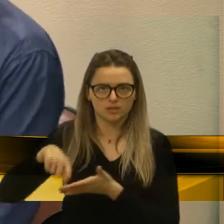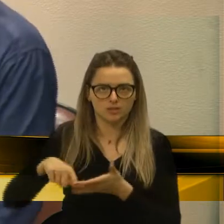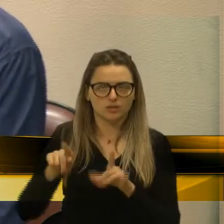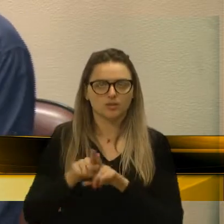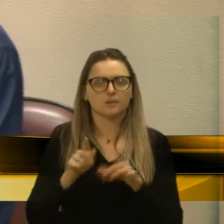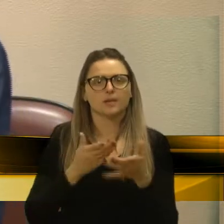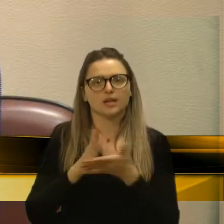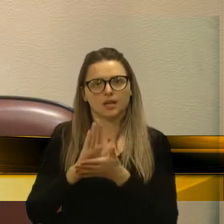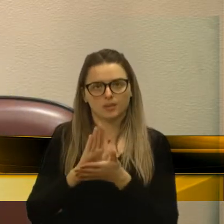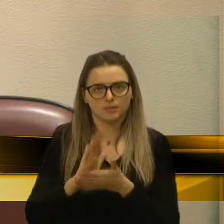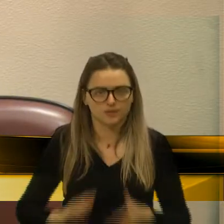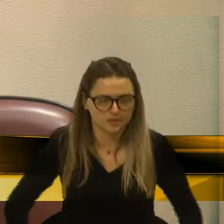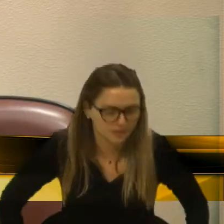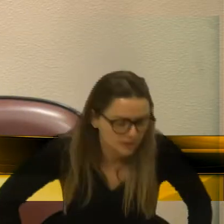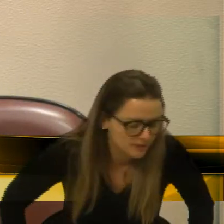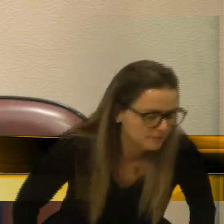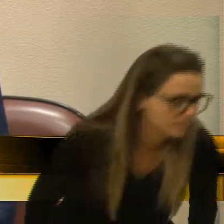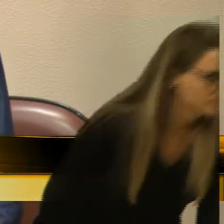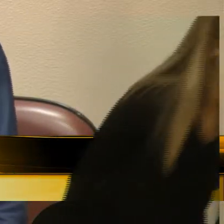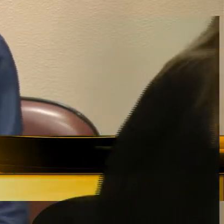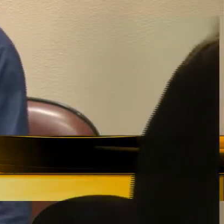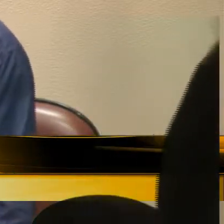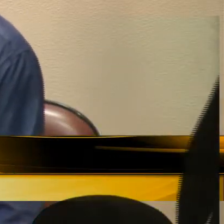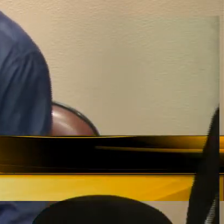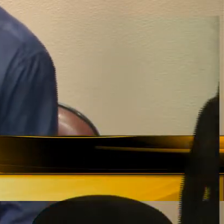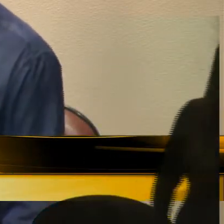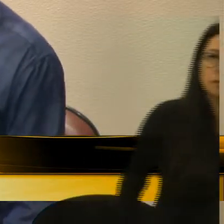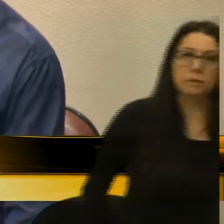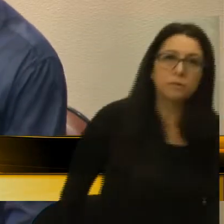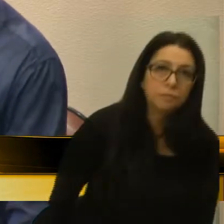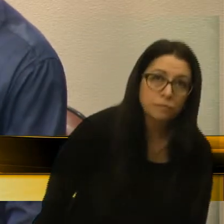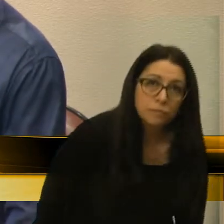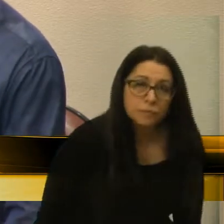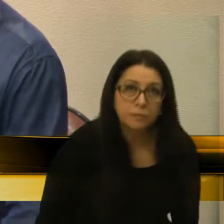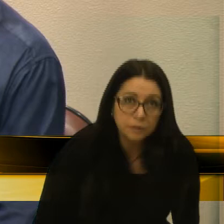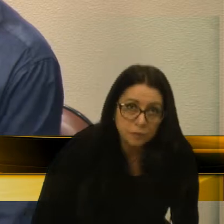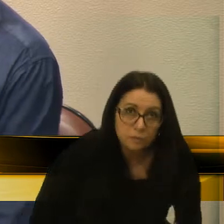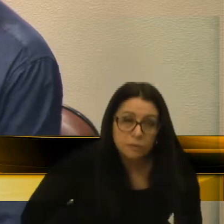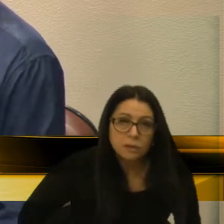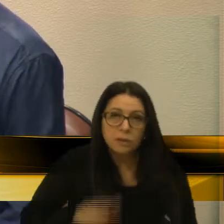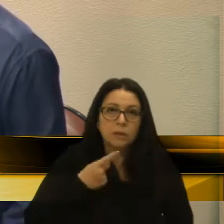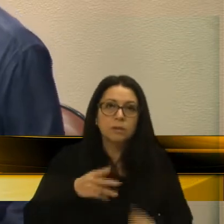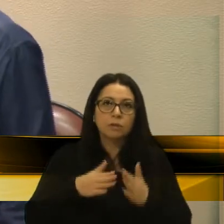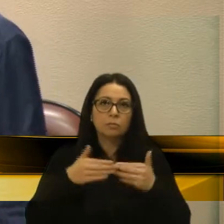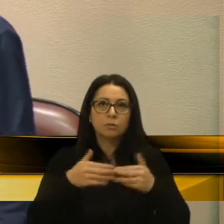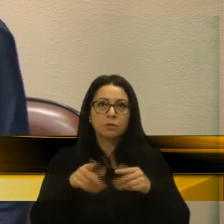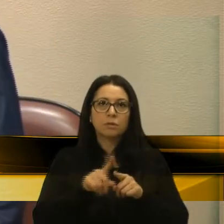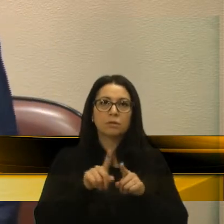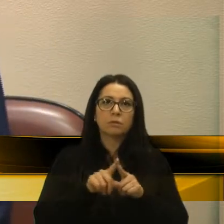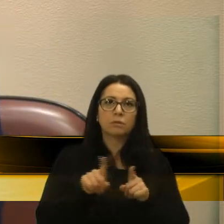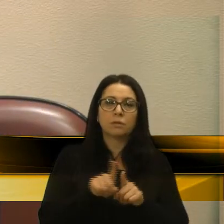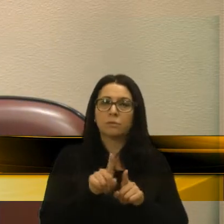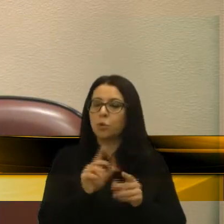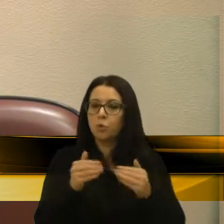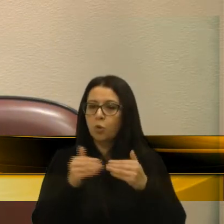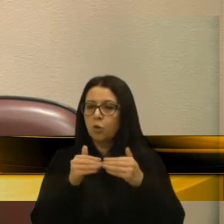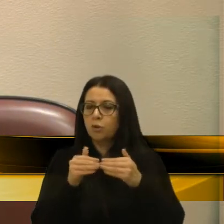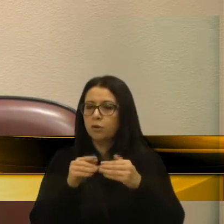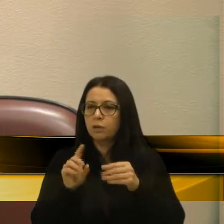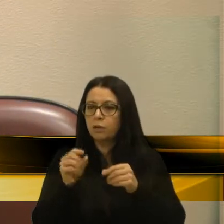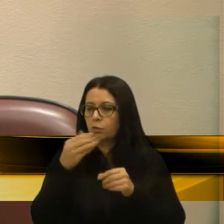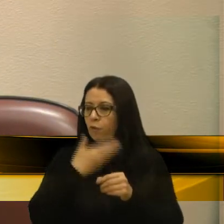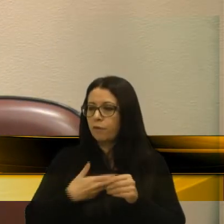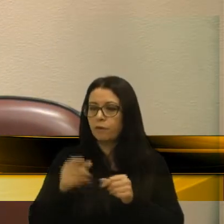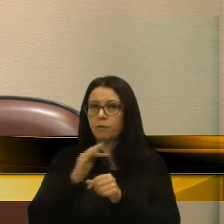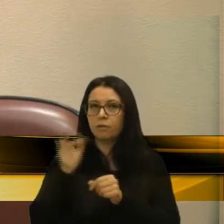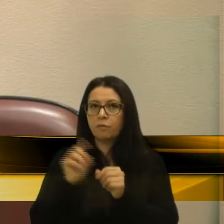de aprovação. É dizer que nesta moção eu não concordo que haja uma inércia por parte do governo federal, que